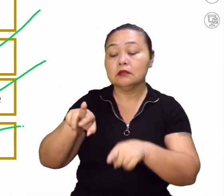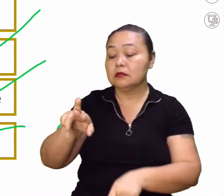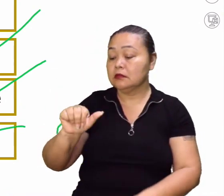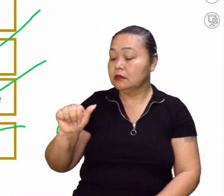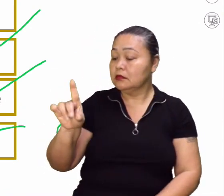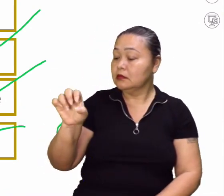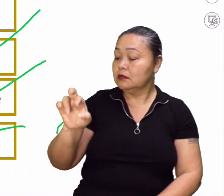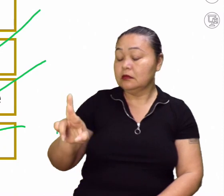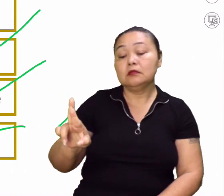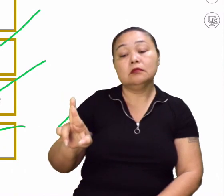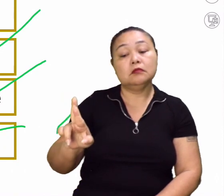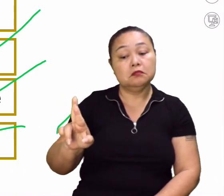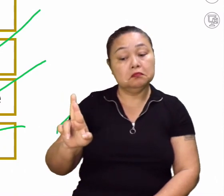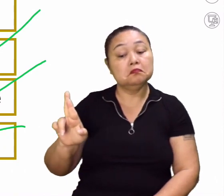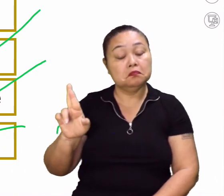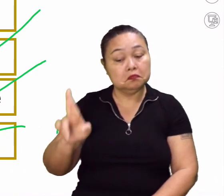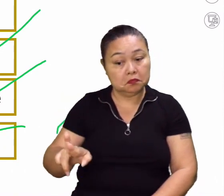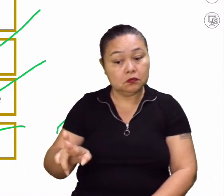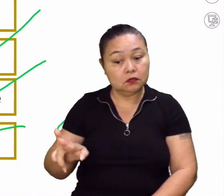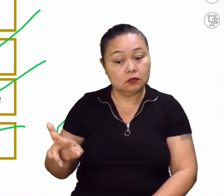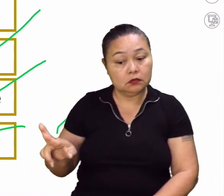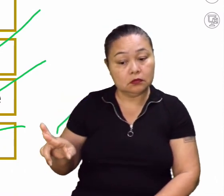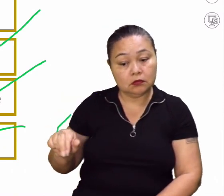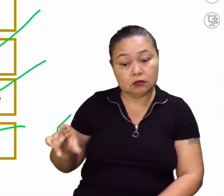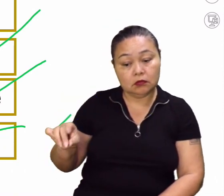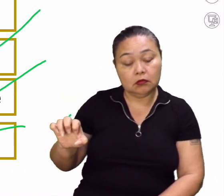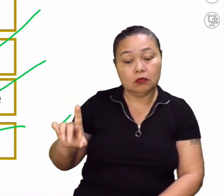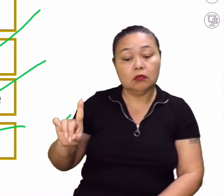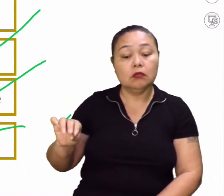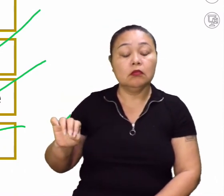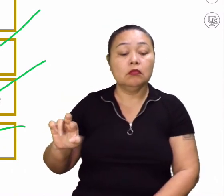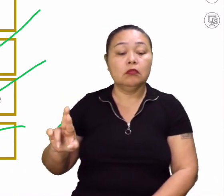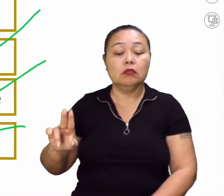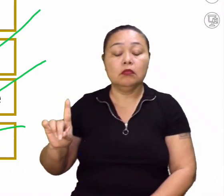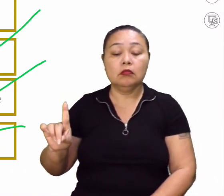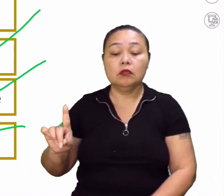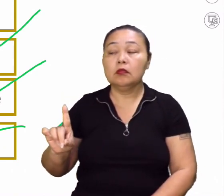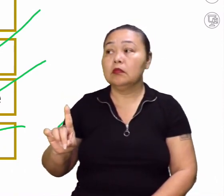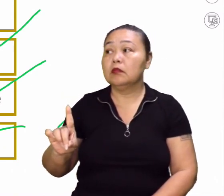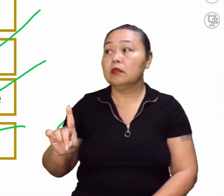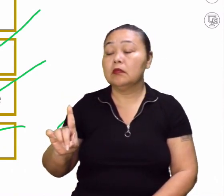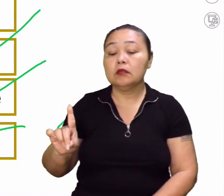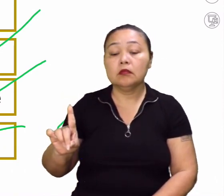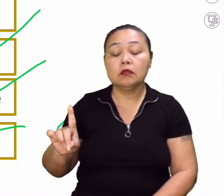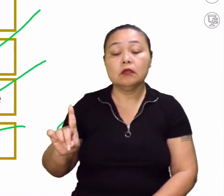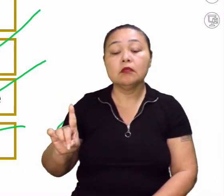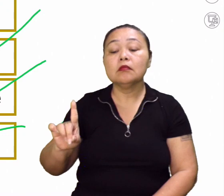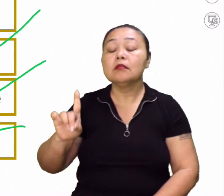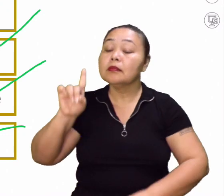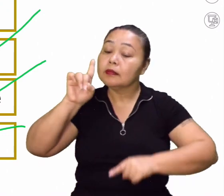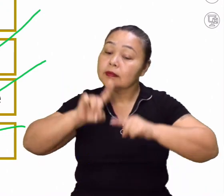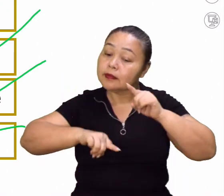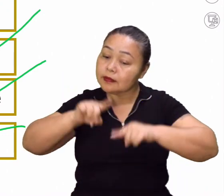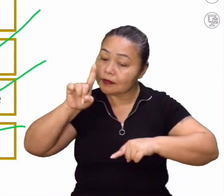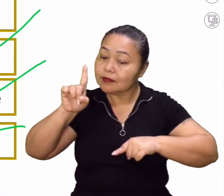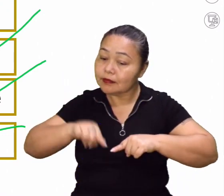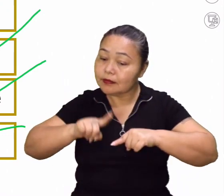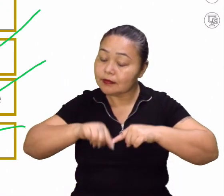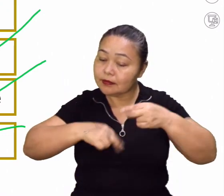radar, que também não fica atrás, ele vem como sendo uma espécie de instrumento